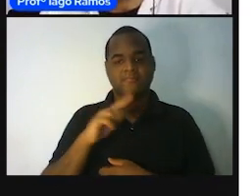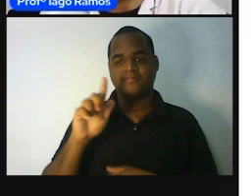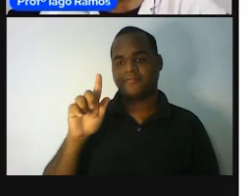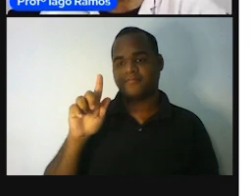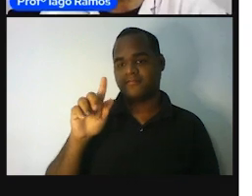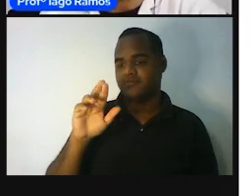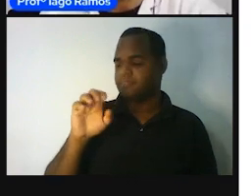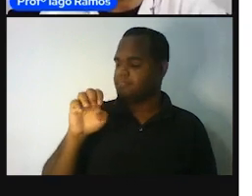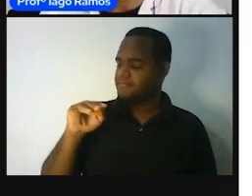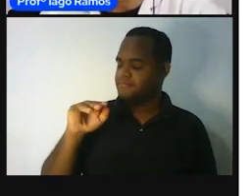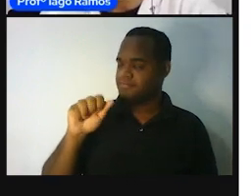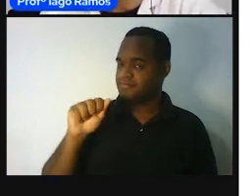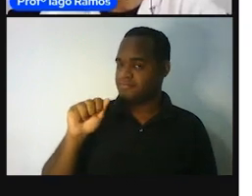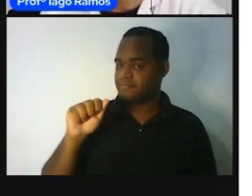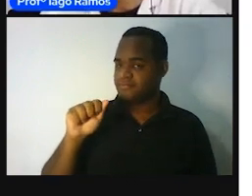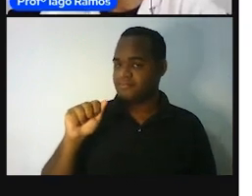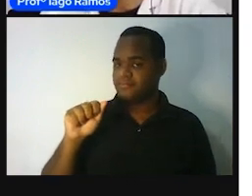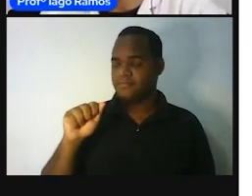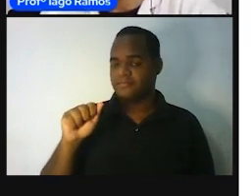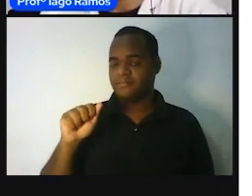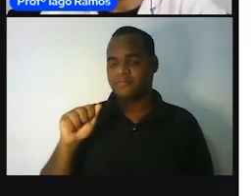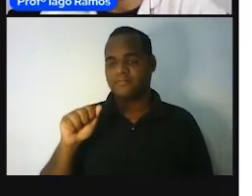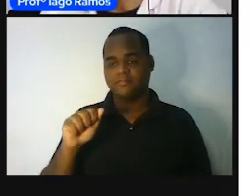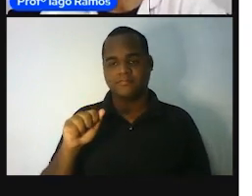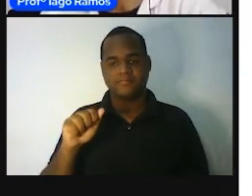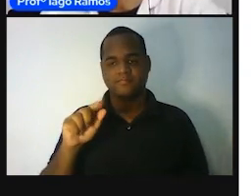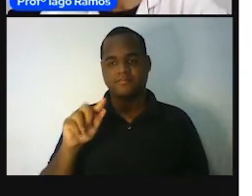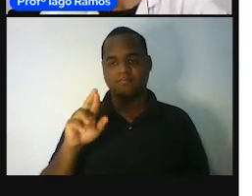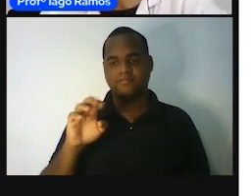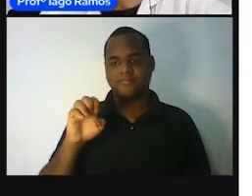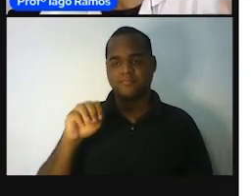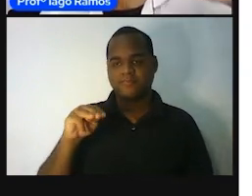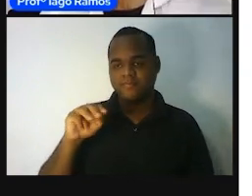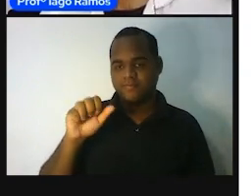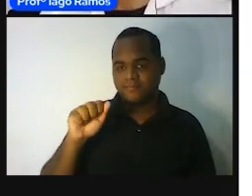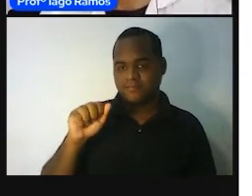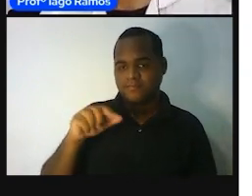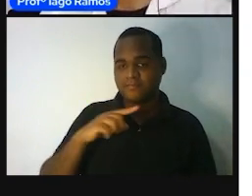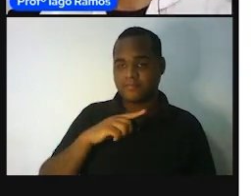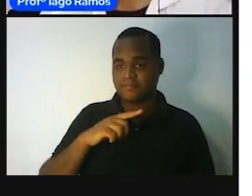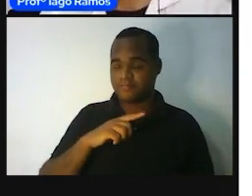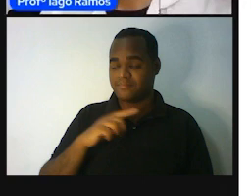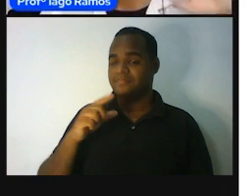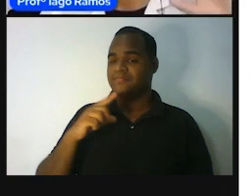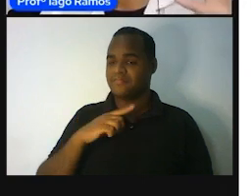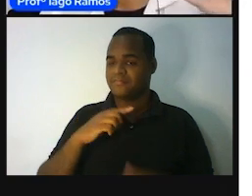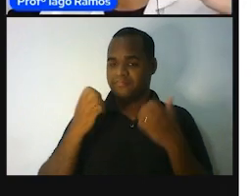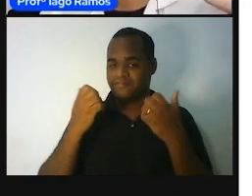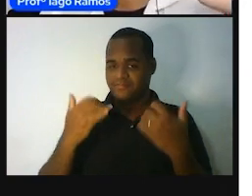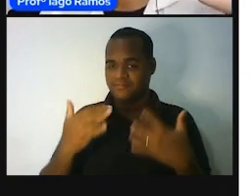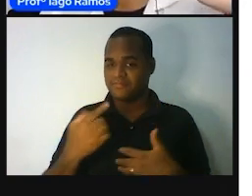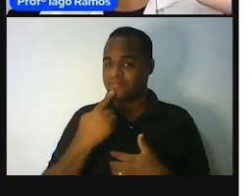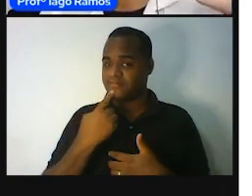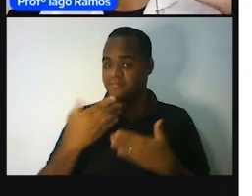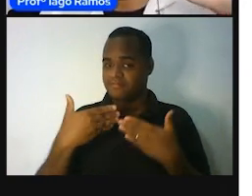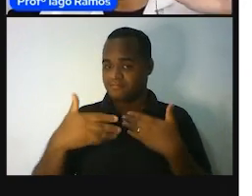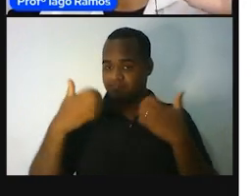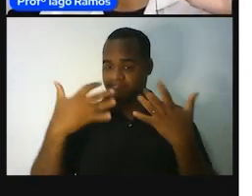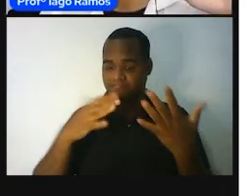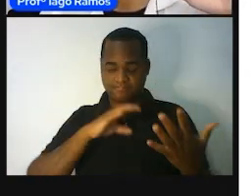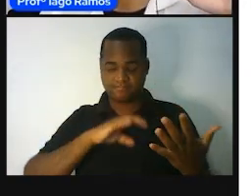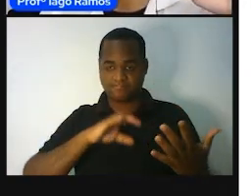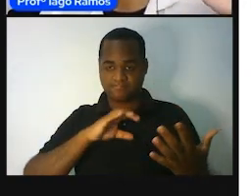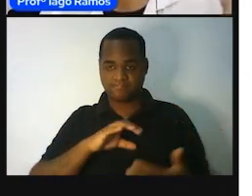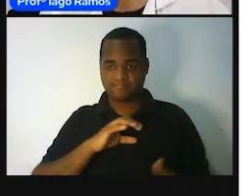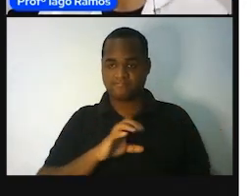Grama. Tá? Tem até um pouco a ver lá na linda onde boto o queijo. Eu sou professor de boto o queijo, mas